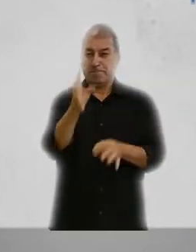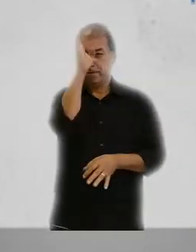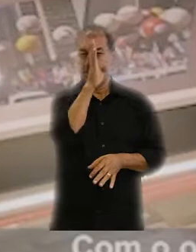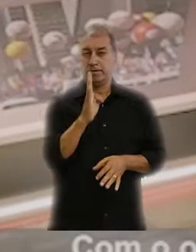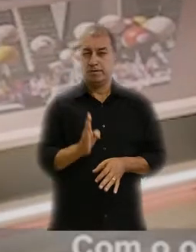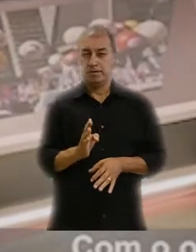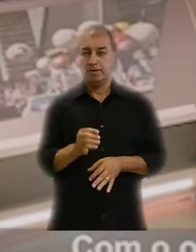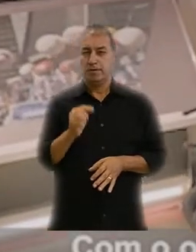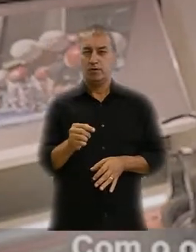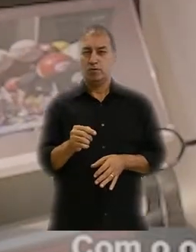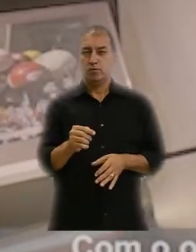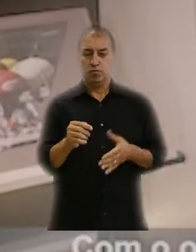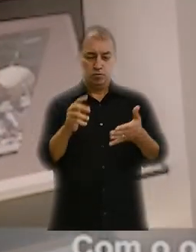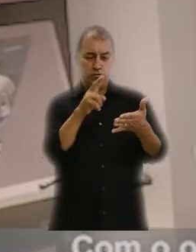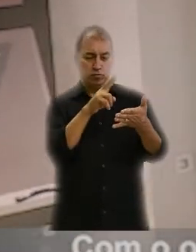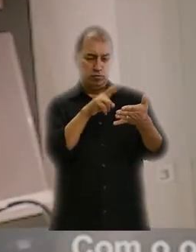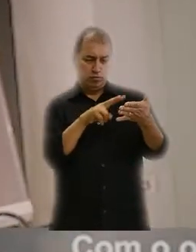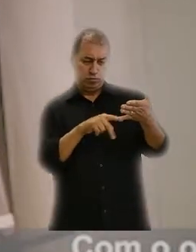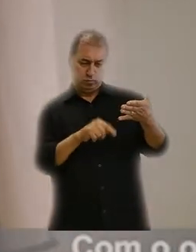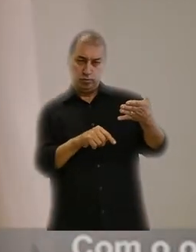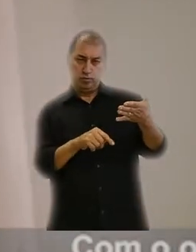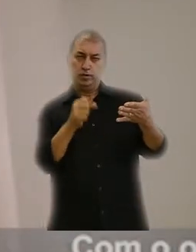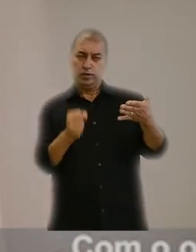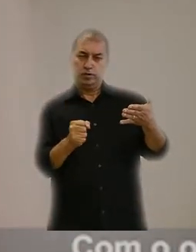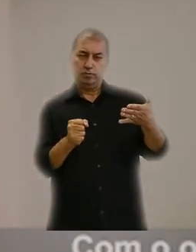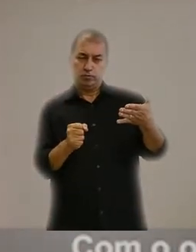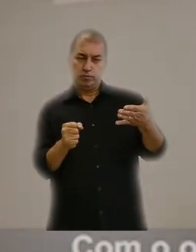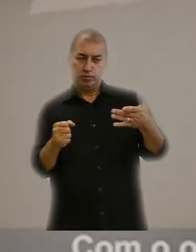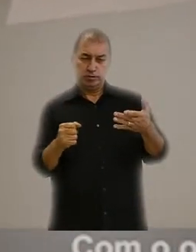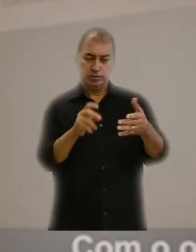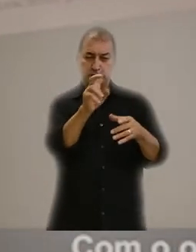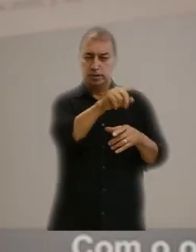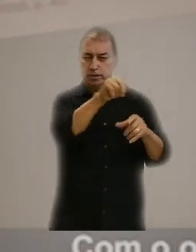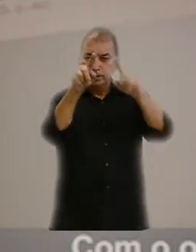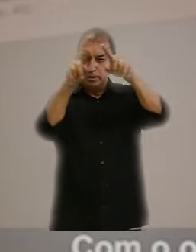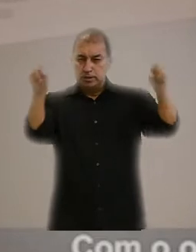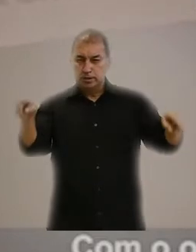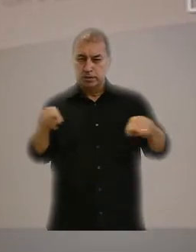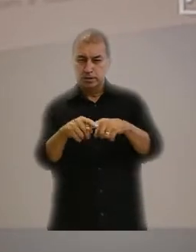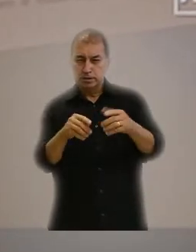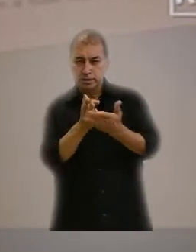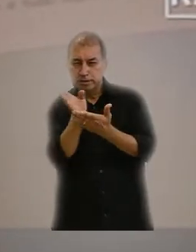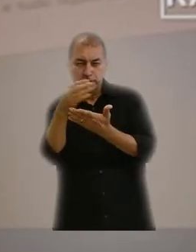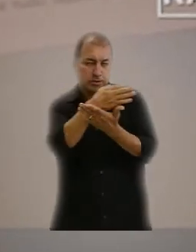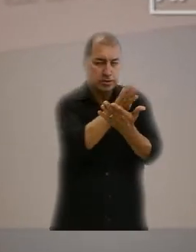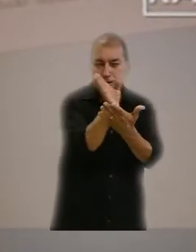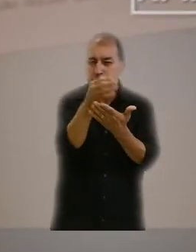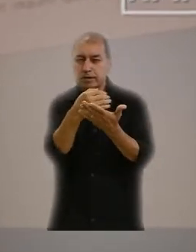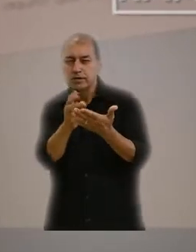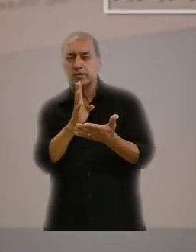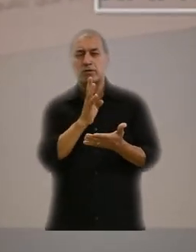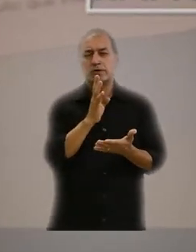Com o organograma interativo, é possível navegar em todos os ramos da Justiça e nas instâncias